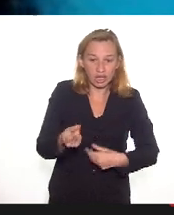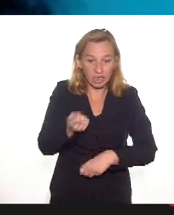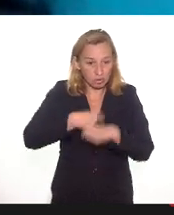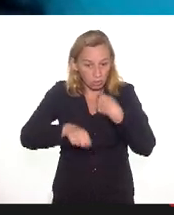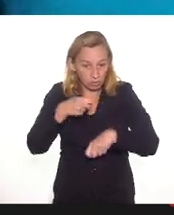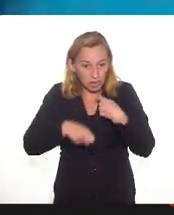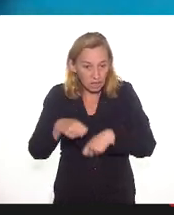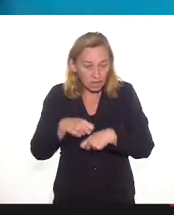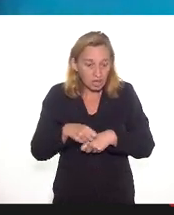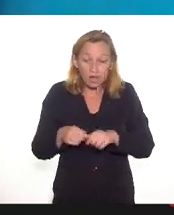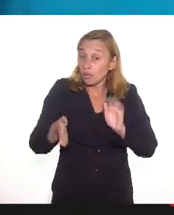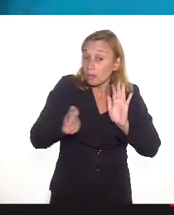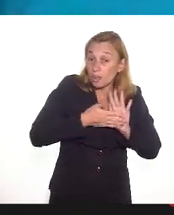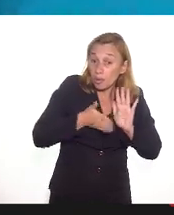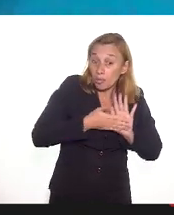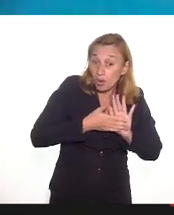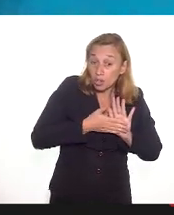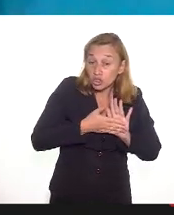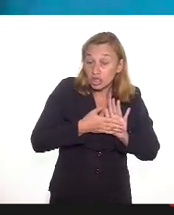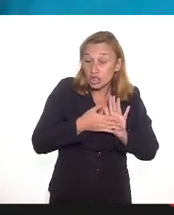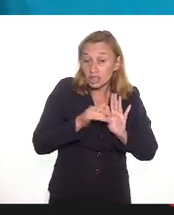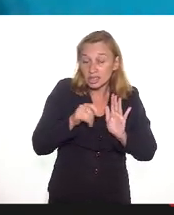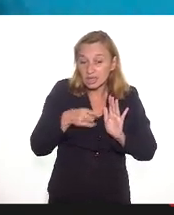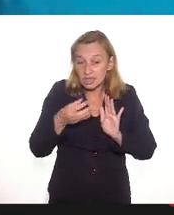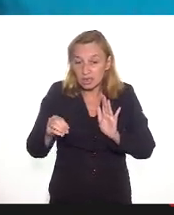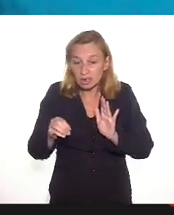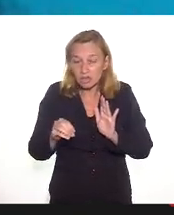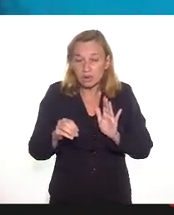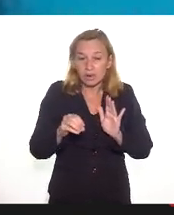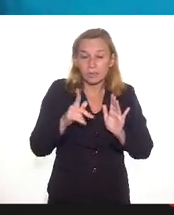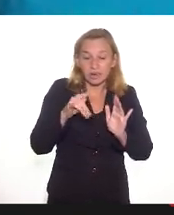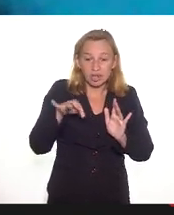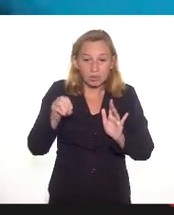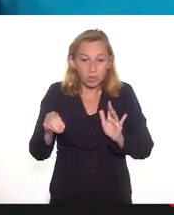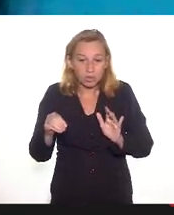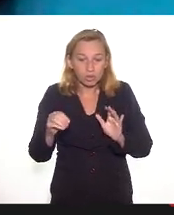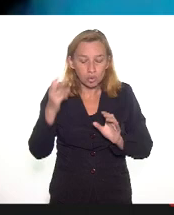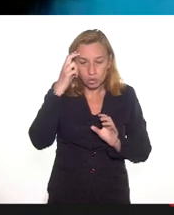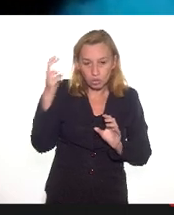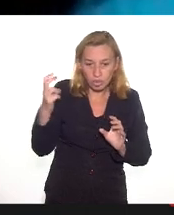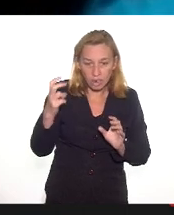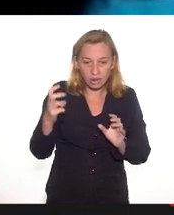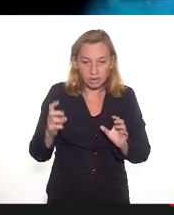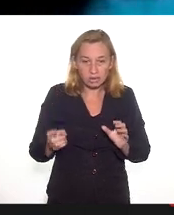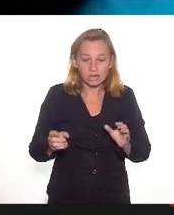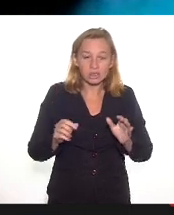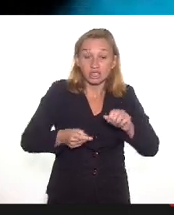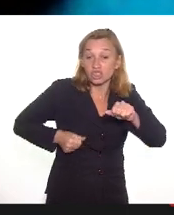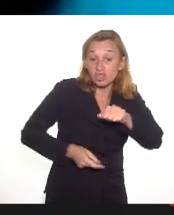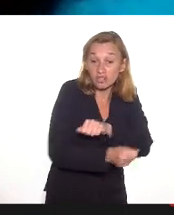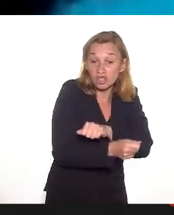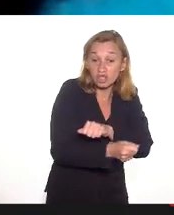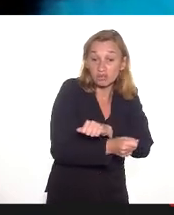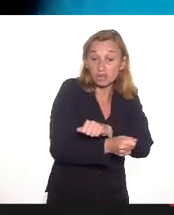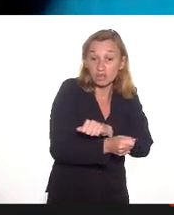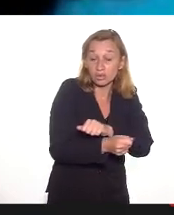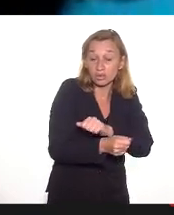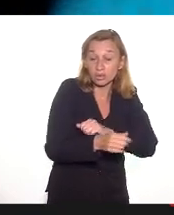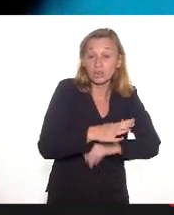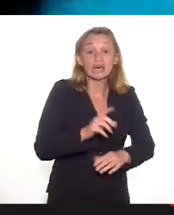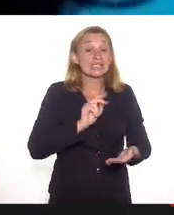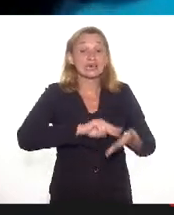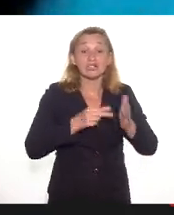uma proposta para inserção do patrimônio cultural no programa de parceria de investimentos, o que isso significa?